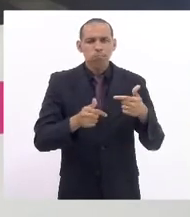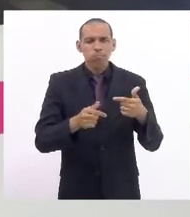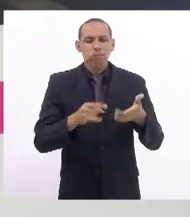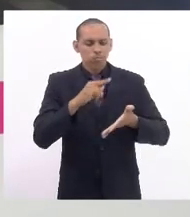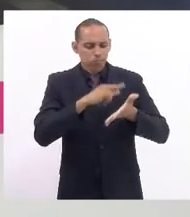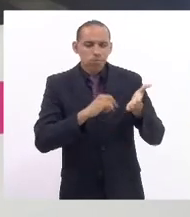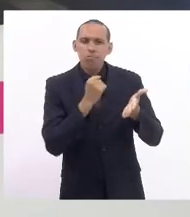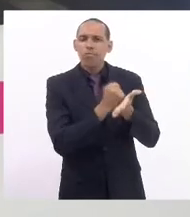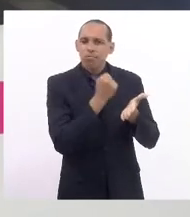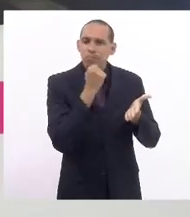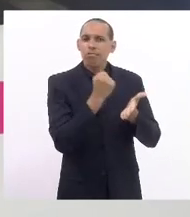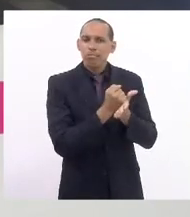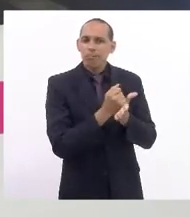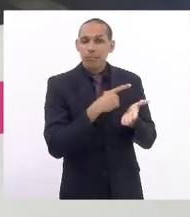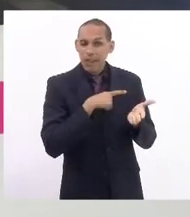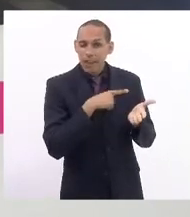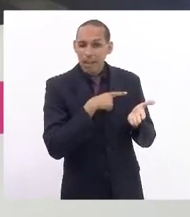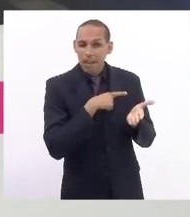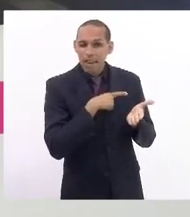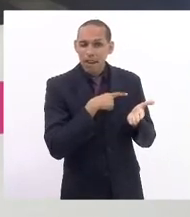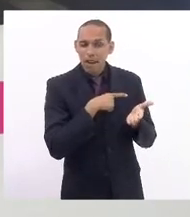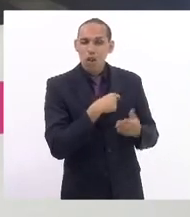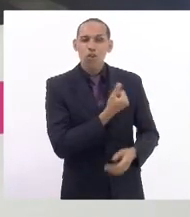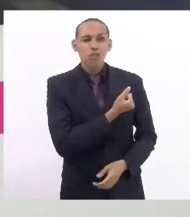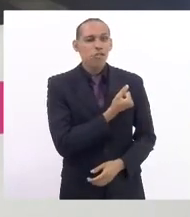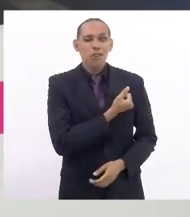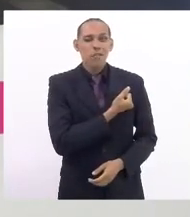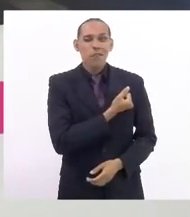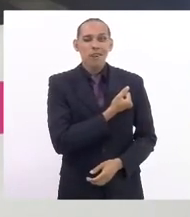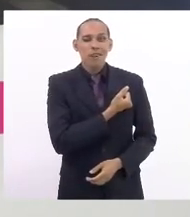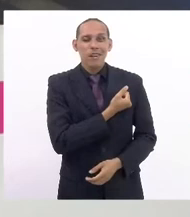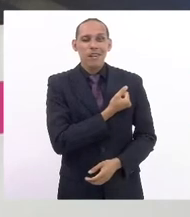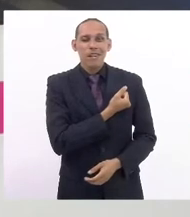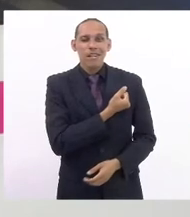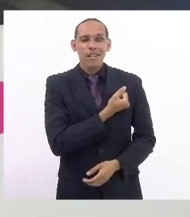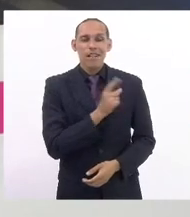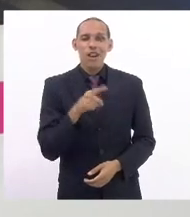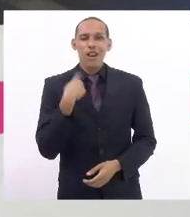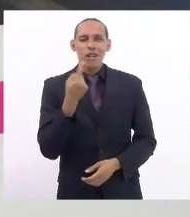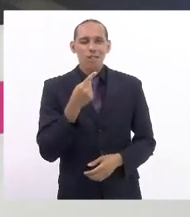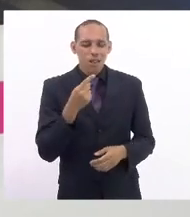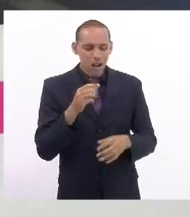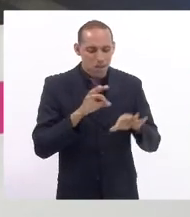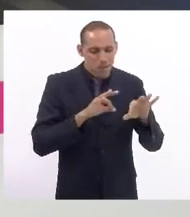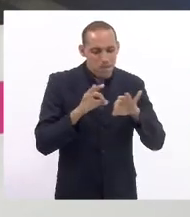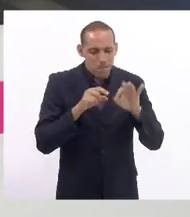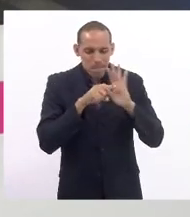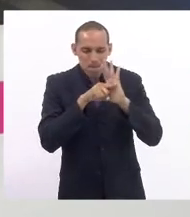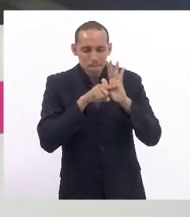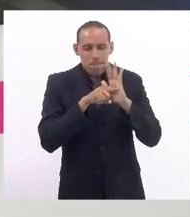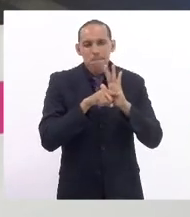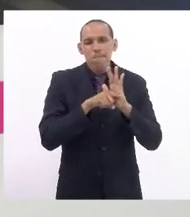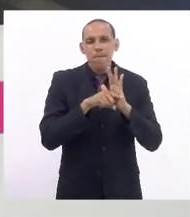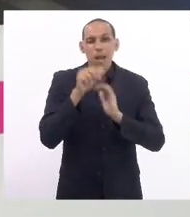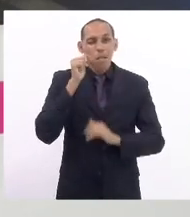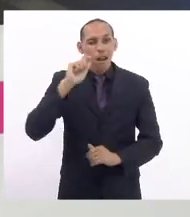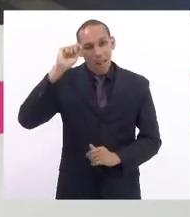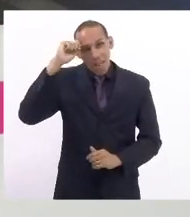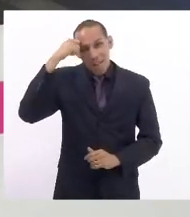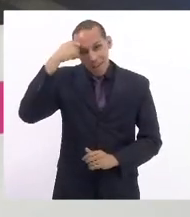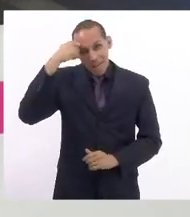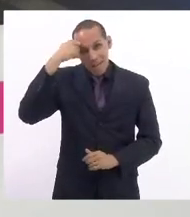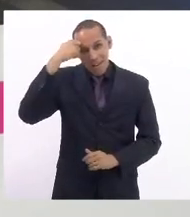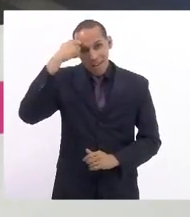esse número é assustador quando a gente faz o recorte para mulheres negras